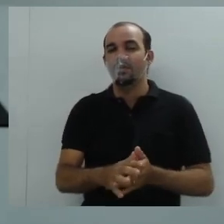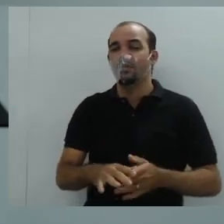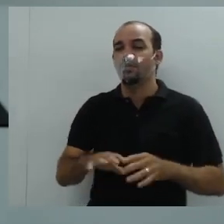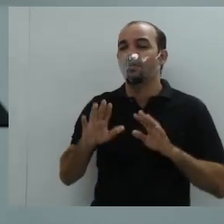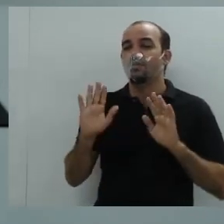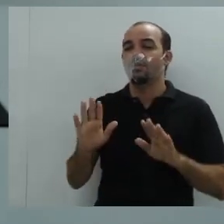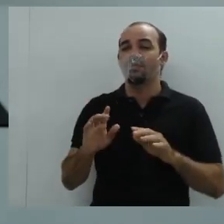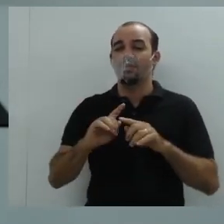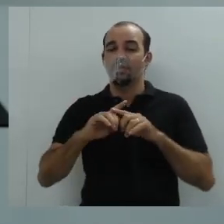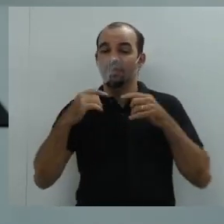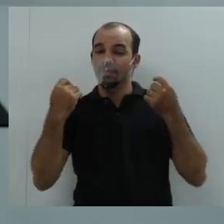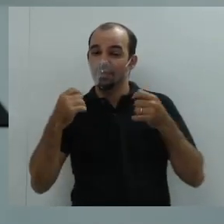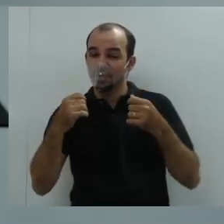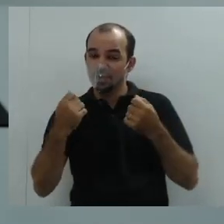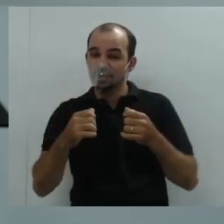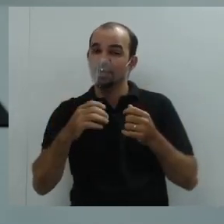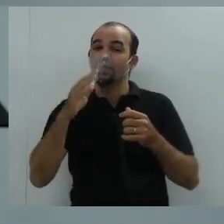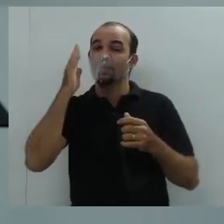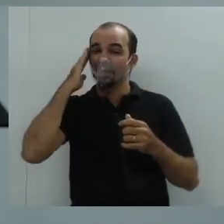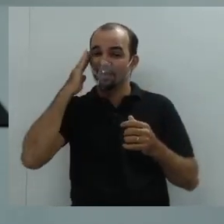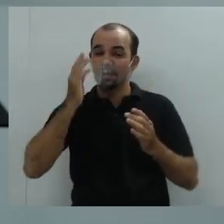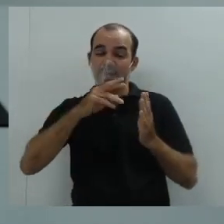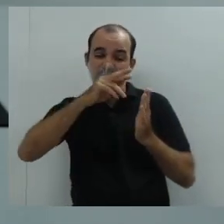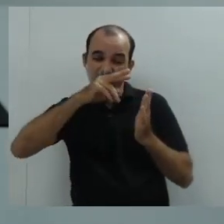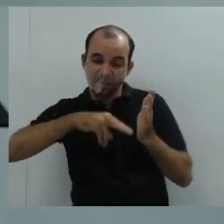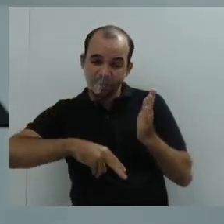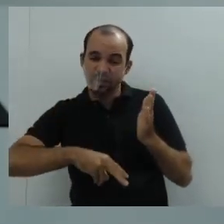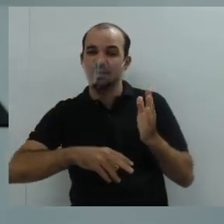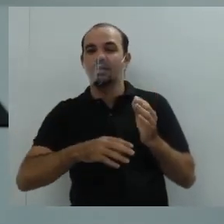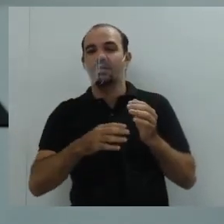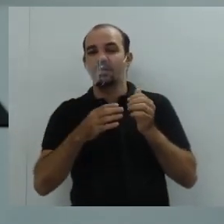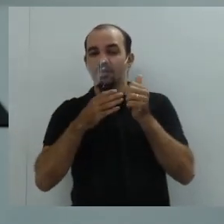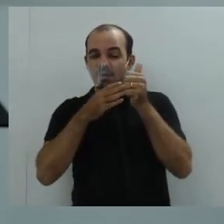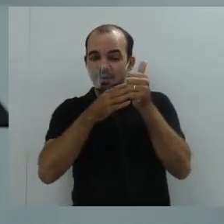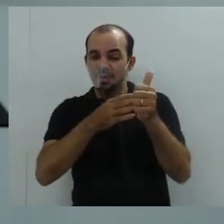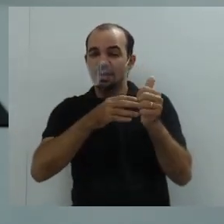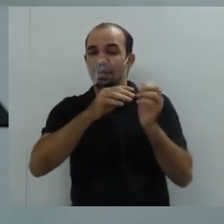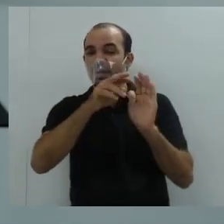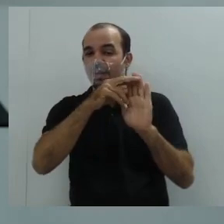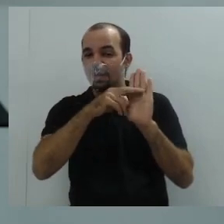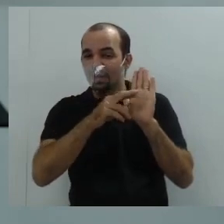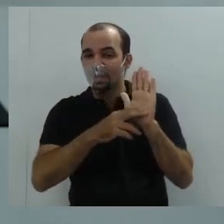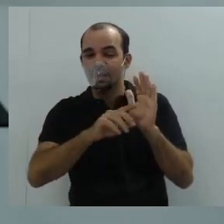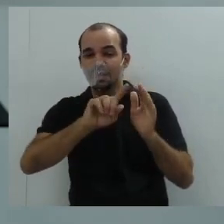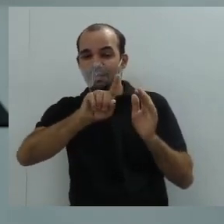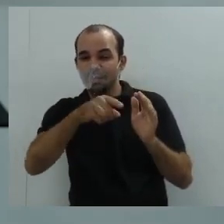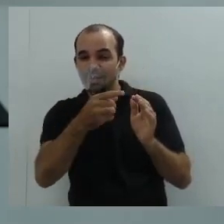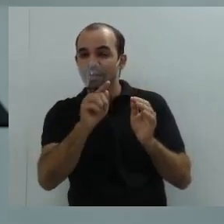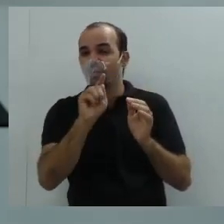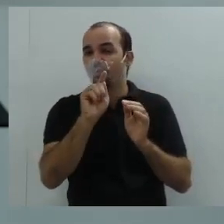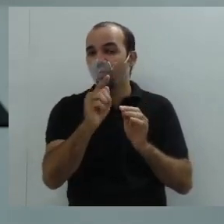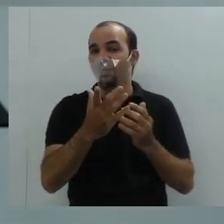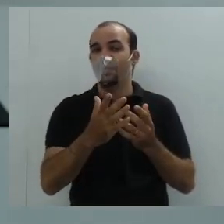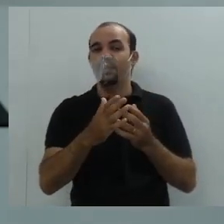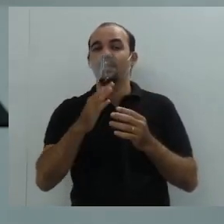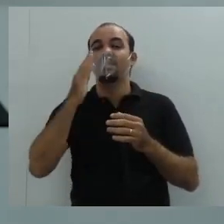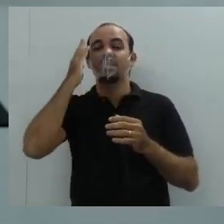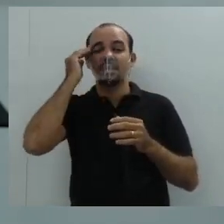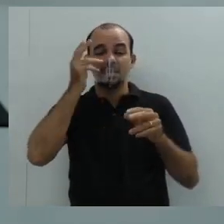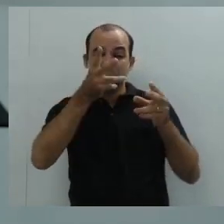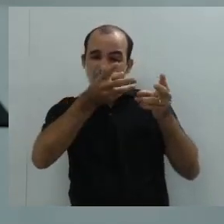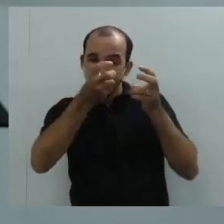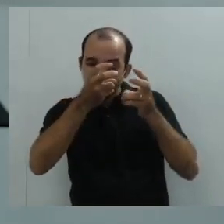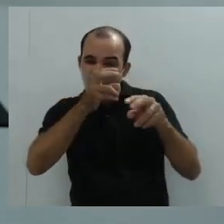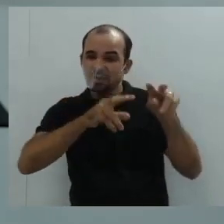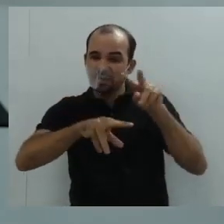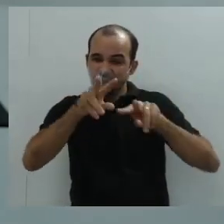ler, falar, ouvir e escrever. Viu como estudo da língua? Principalmente